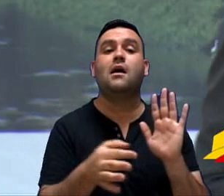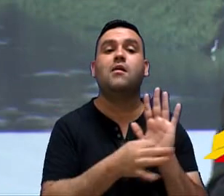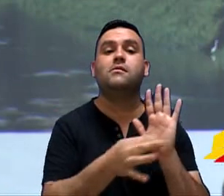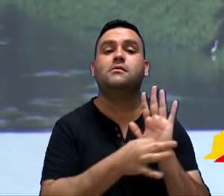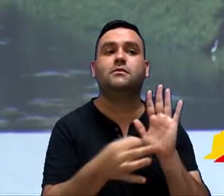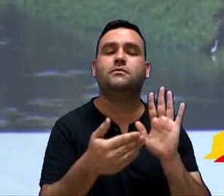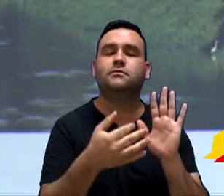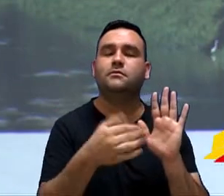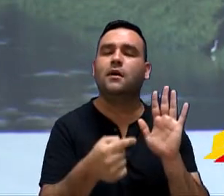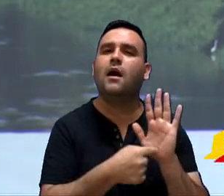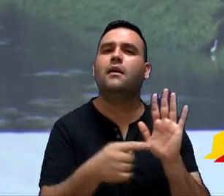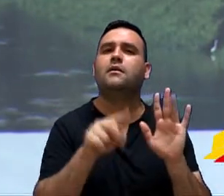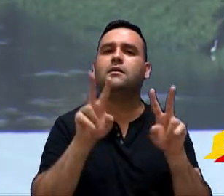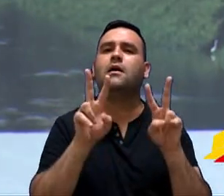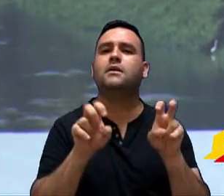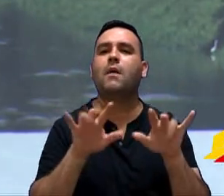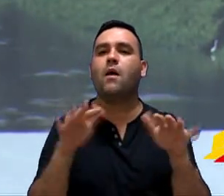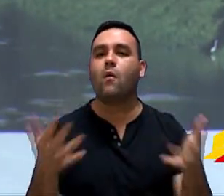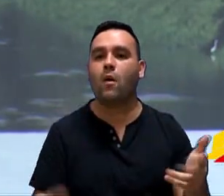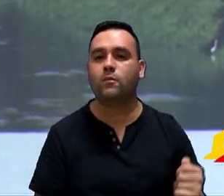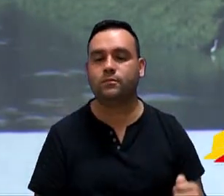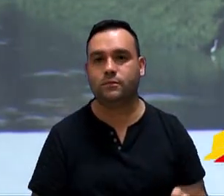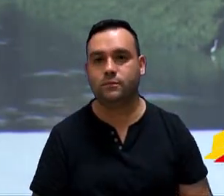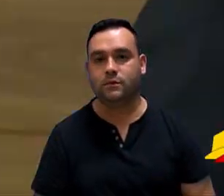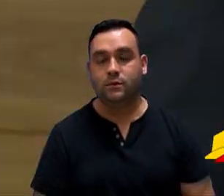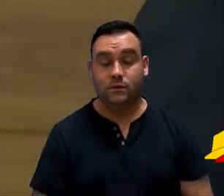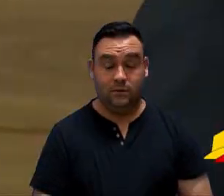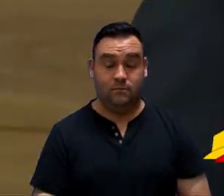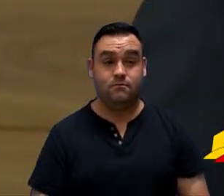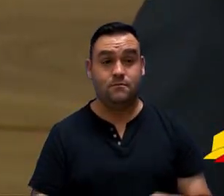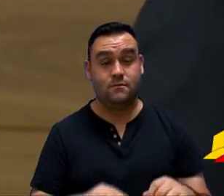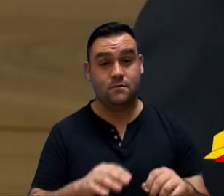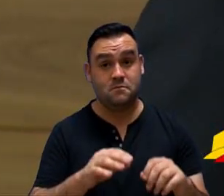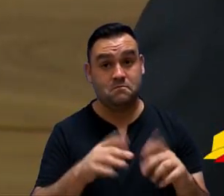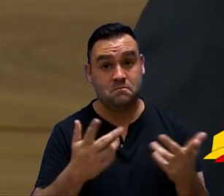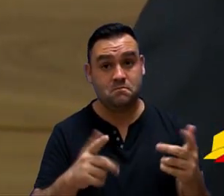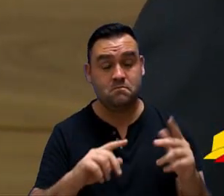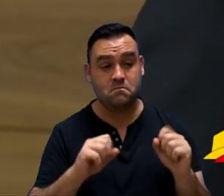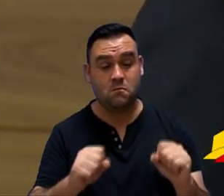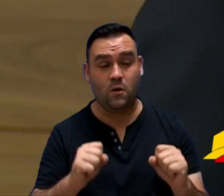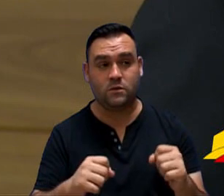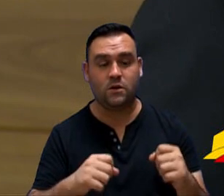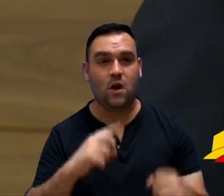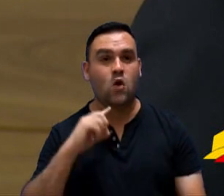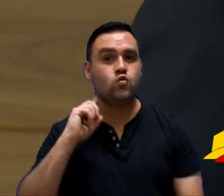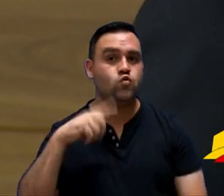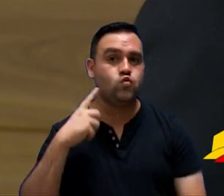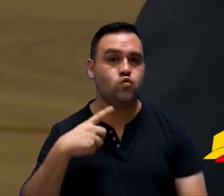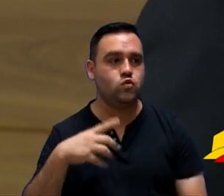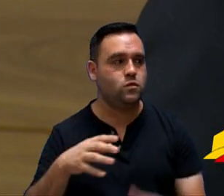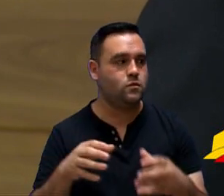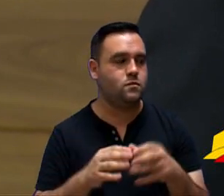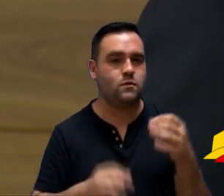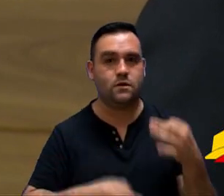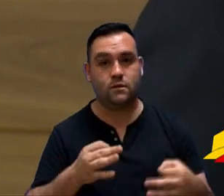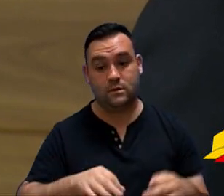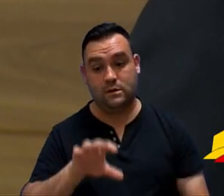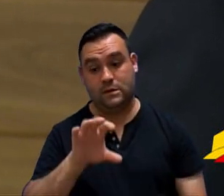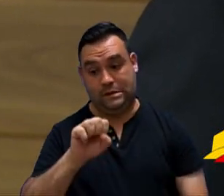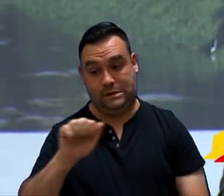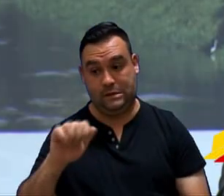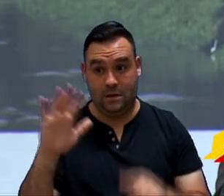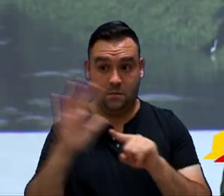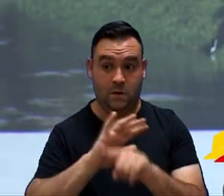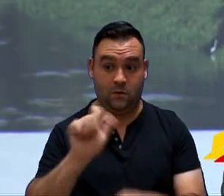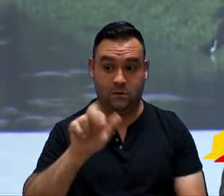jurídico, o assunto dele é o seguinte, possibilidade jurídica, esse é o questionamento, né? Do SAI para a